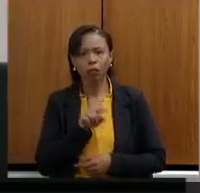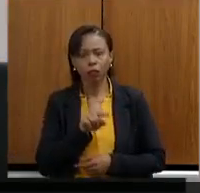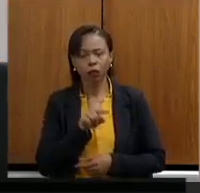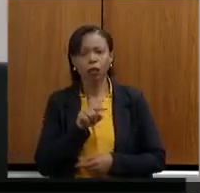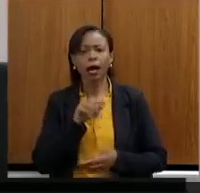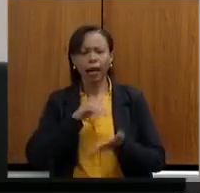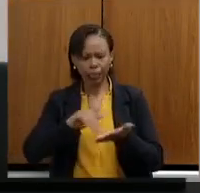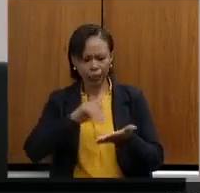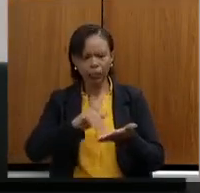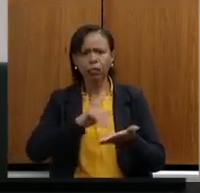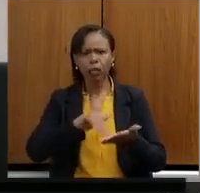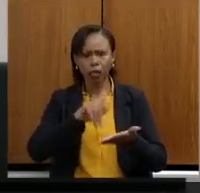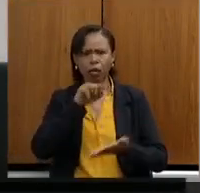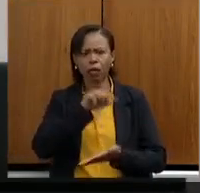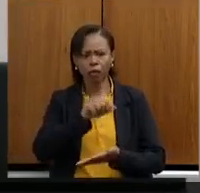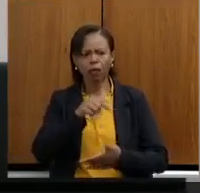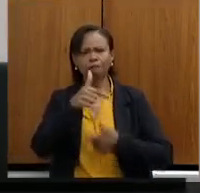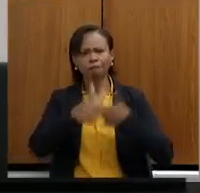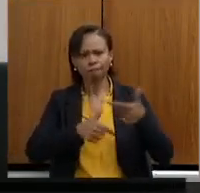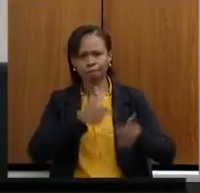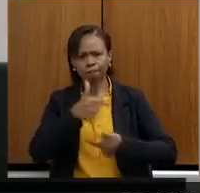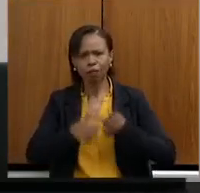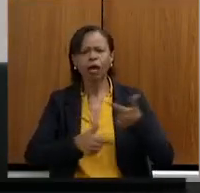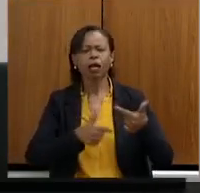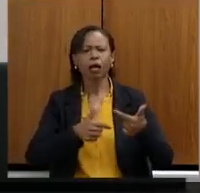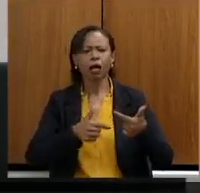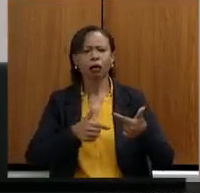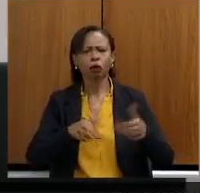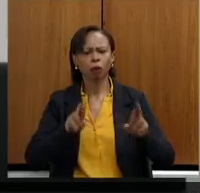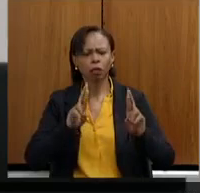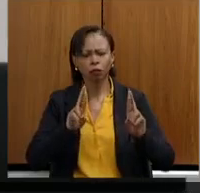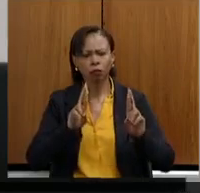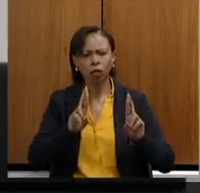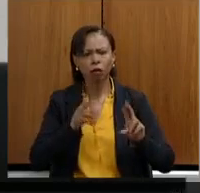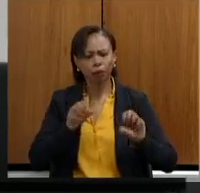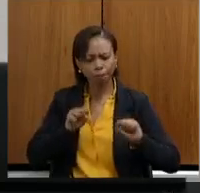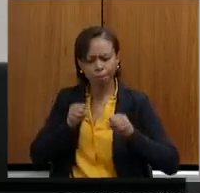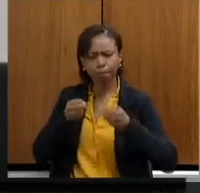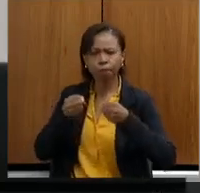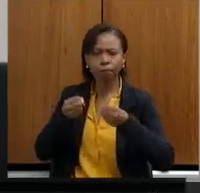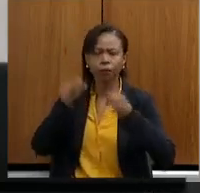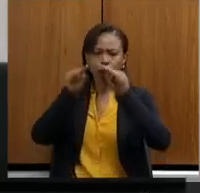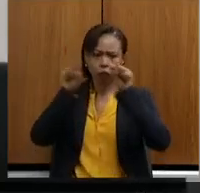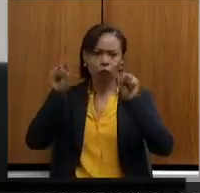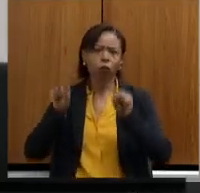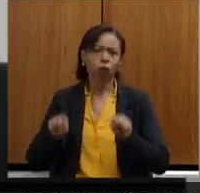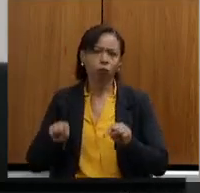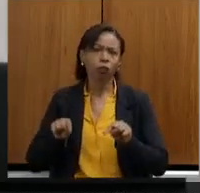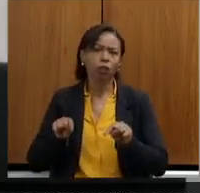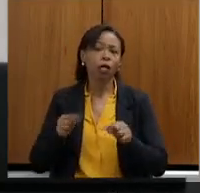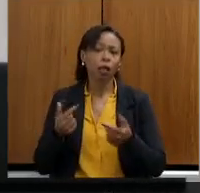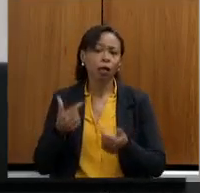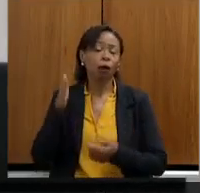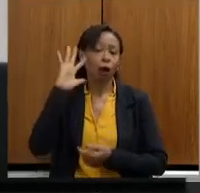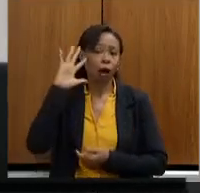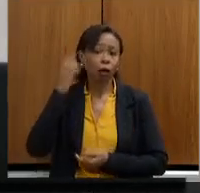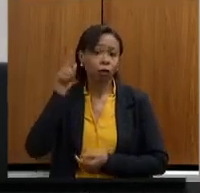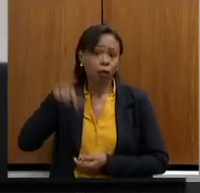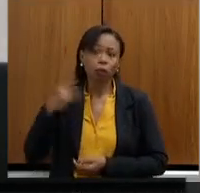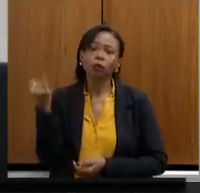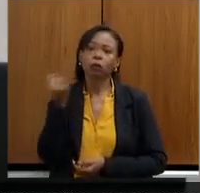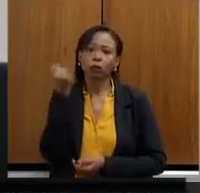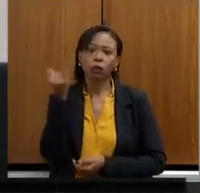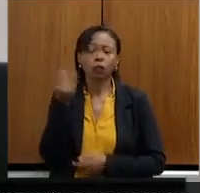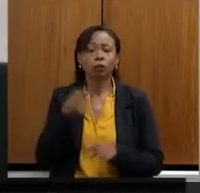tem trabalhado muito no que depende dela para defender os servidores, eu achei muito importante, às vezes, para